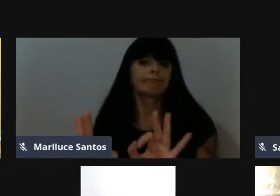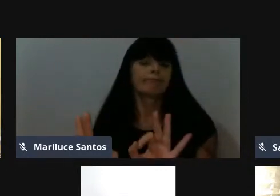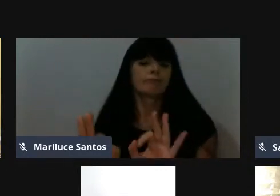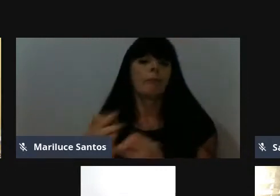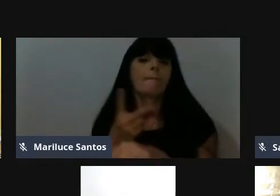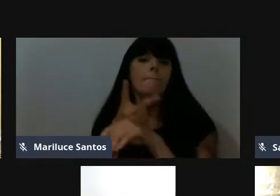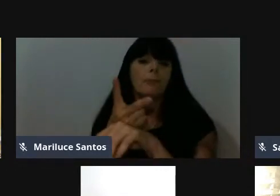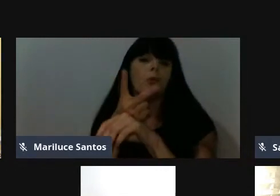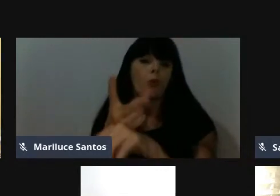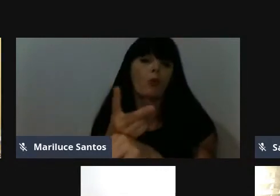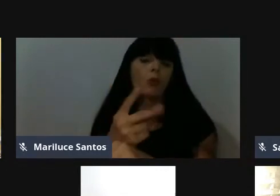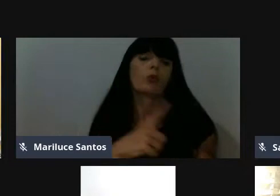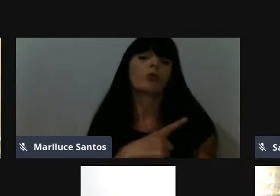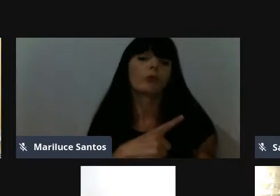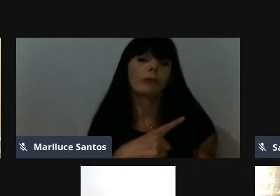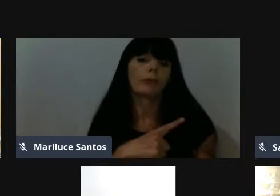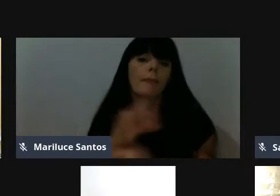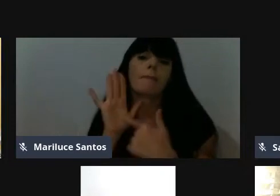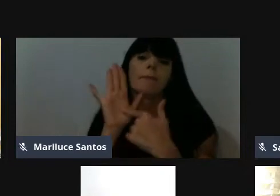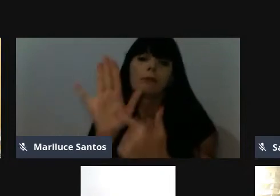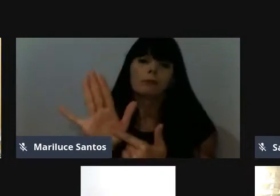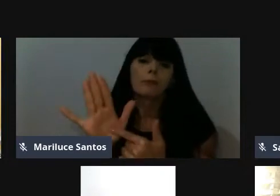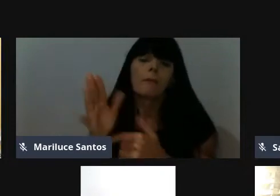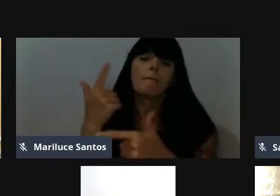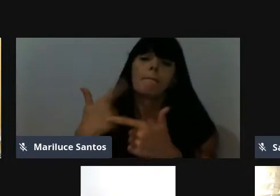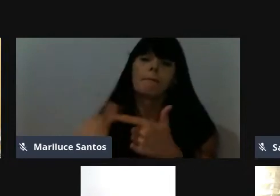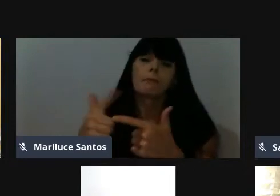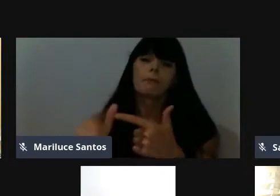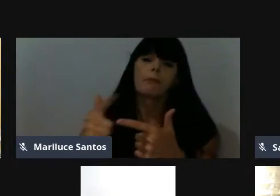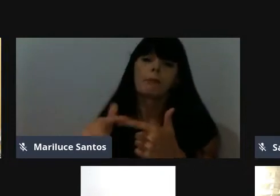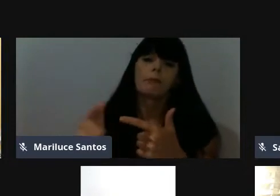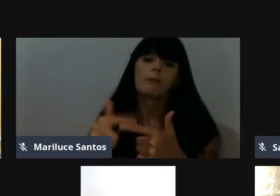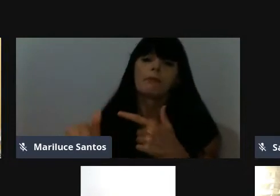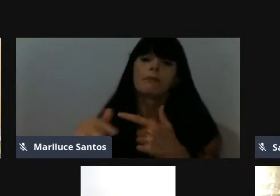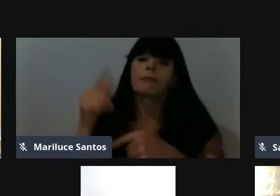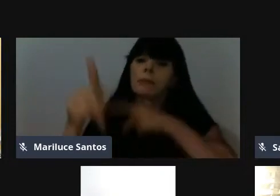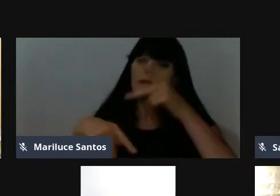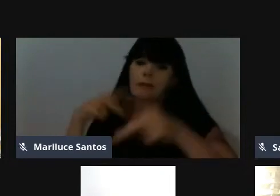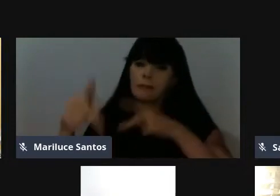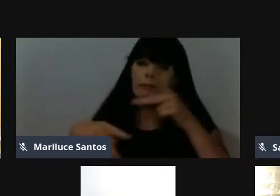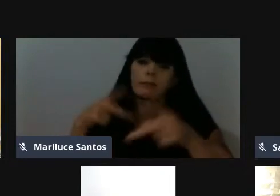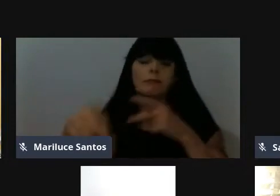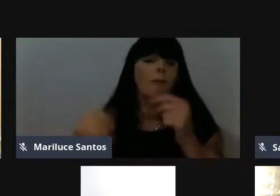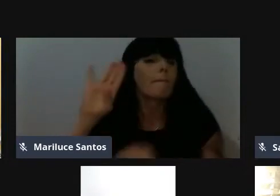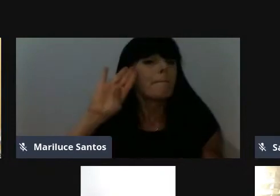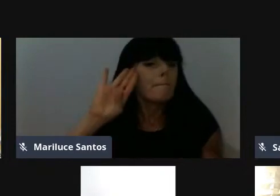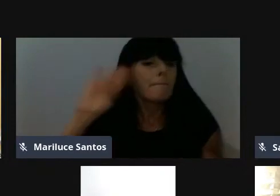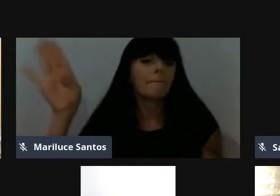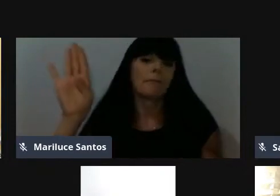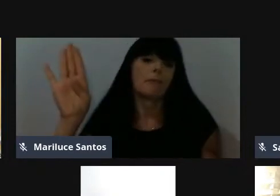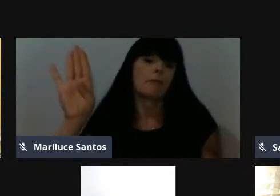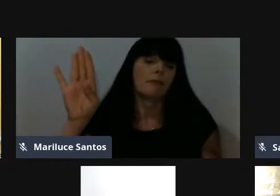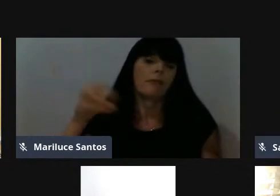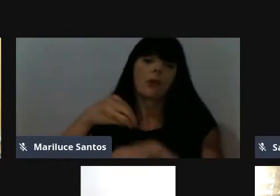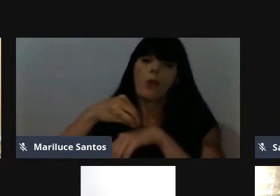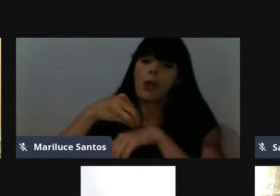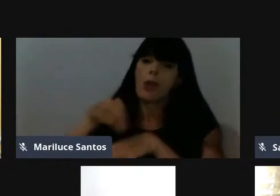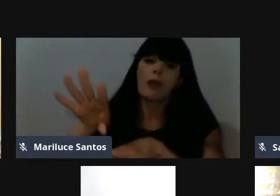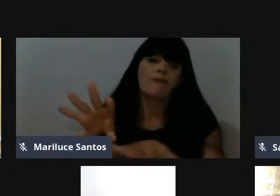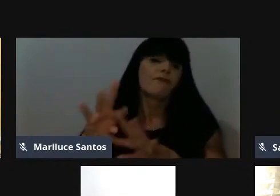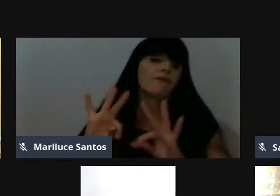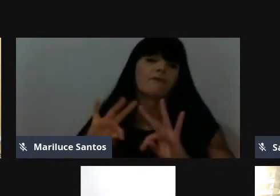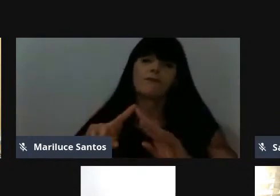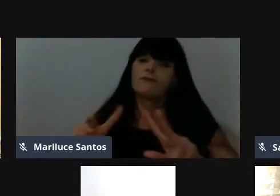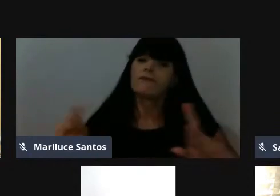ter os nossos problemas, ter os problemas de nosso povo, sempre prioridade, né, eu levo todos os dias várias e